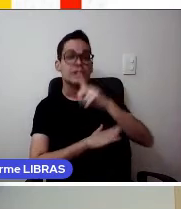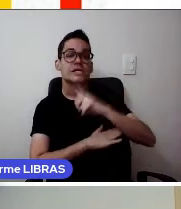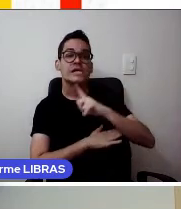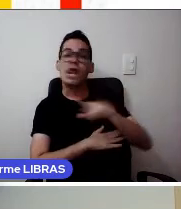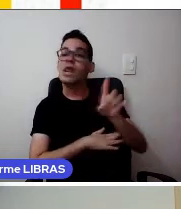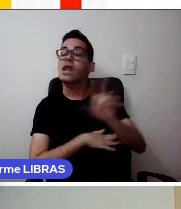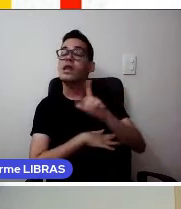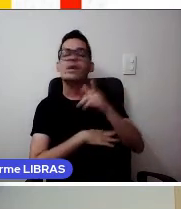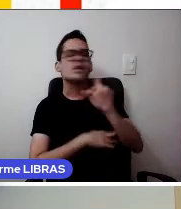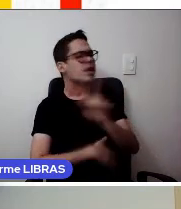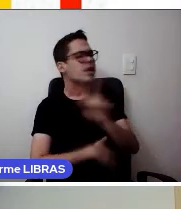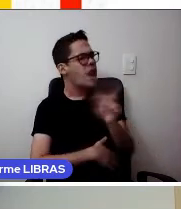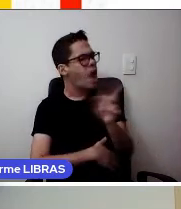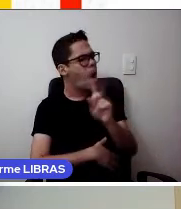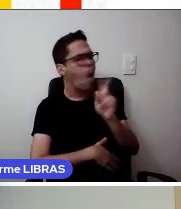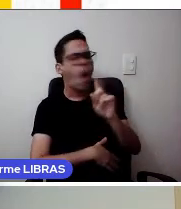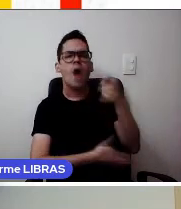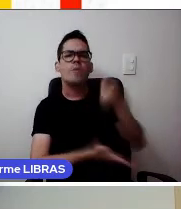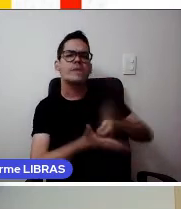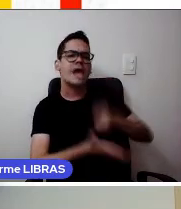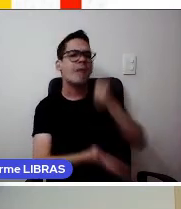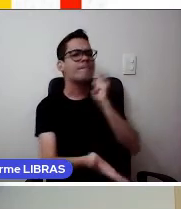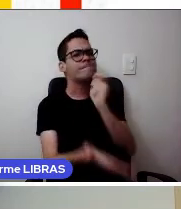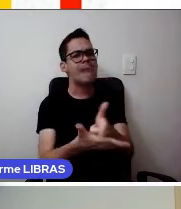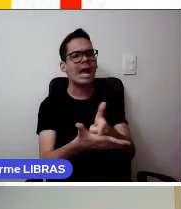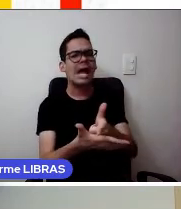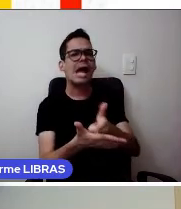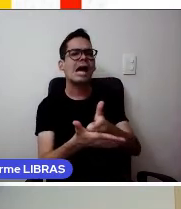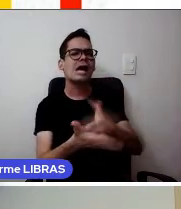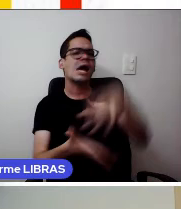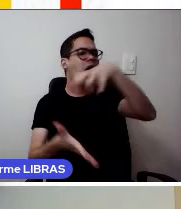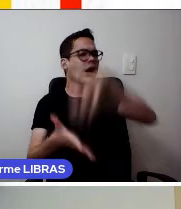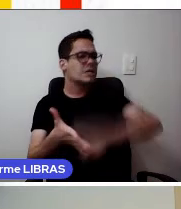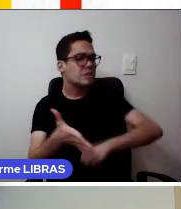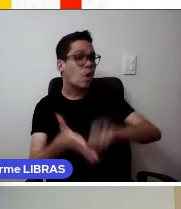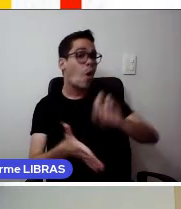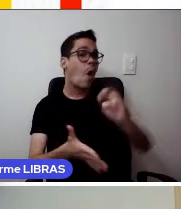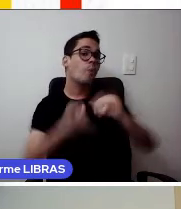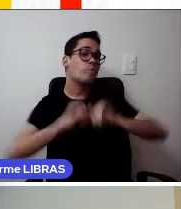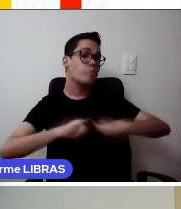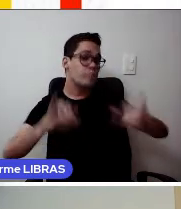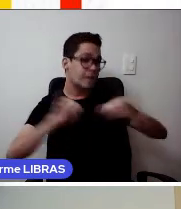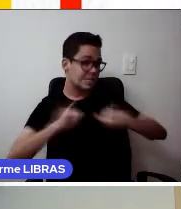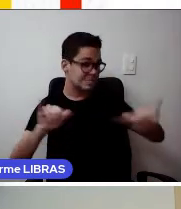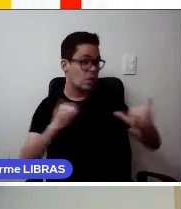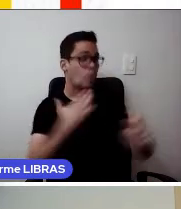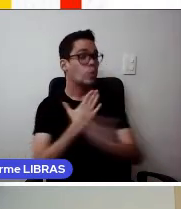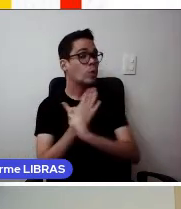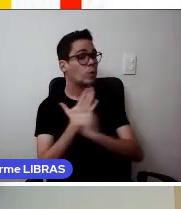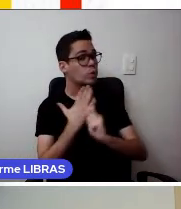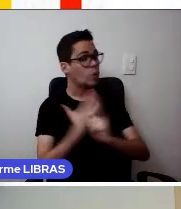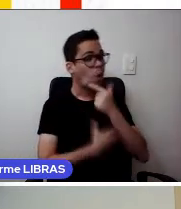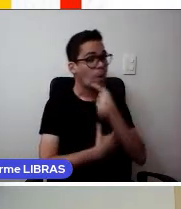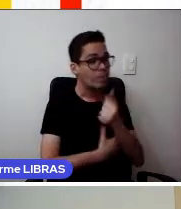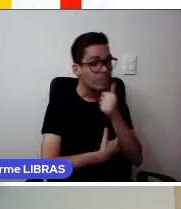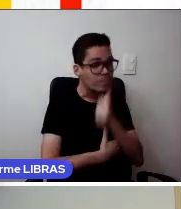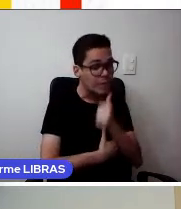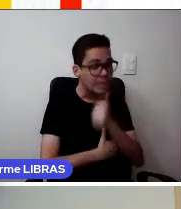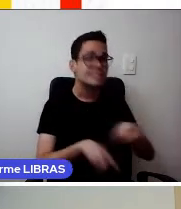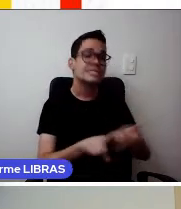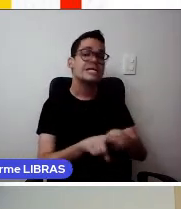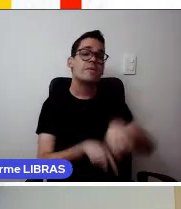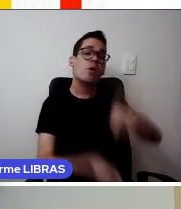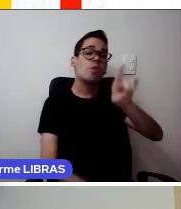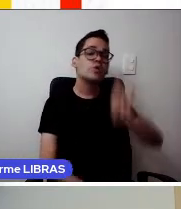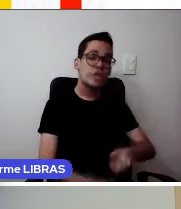quaisquer tipos de taxas de submissão ou publicação das autoras e autores e os direitos autorais